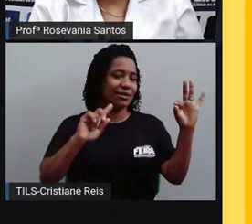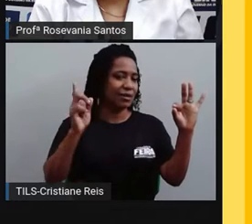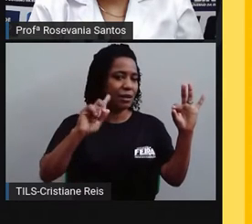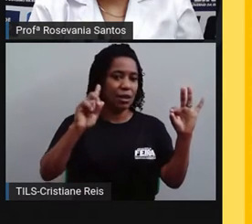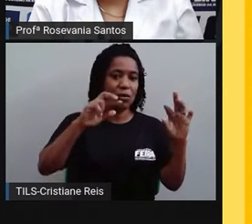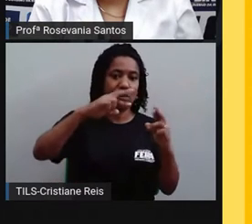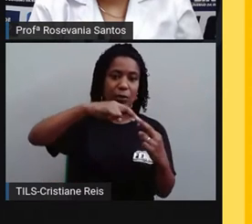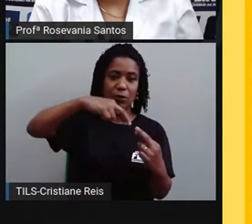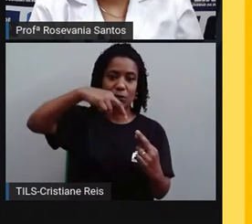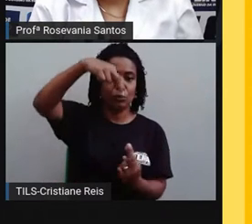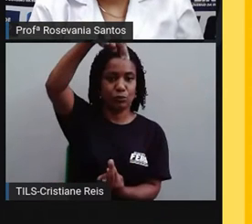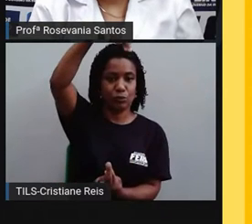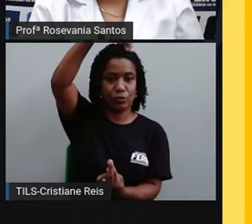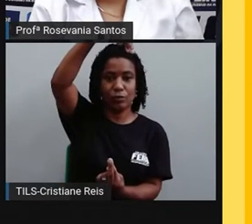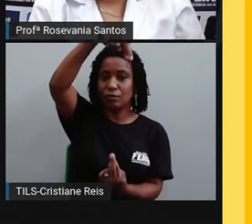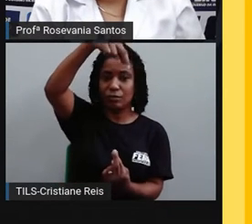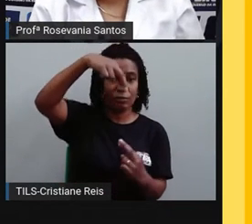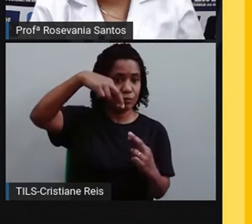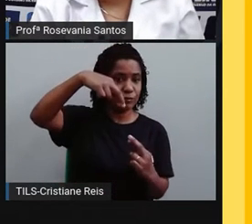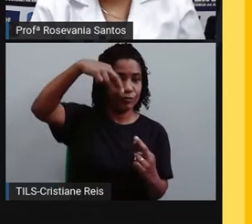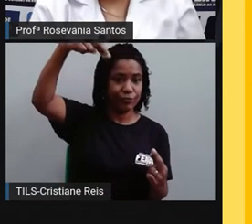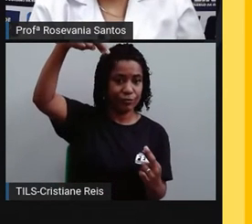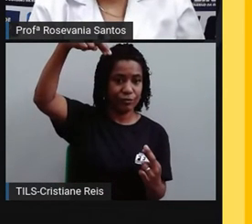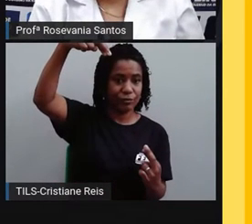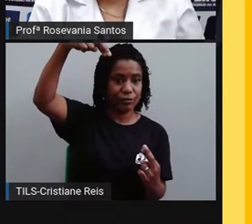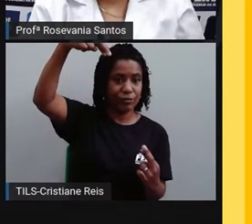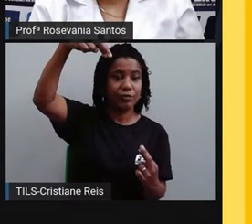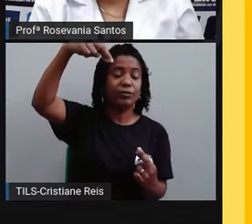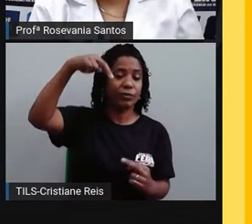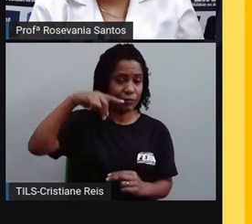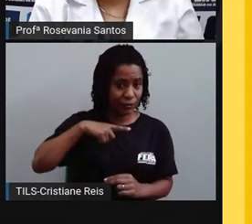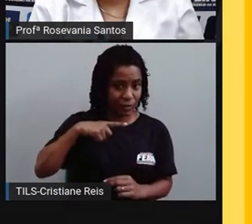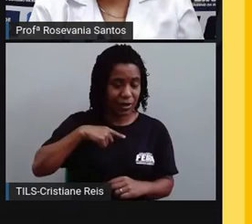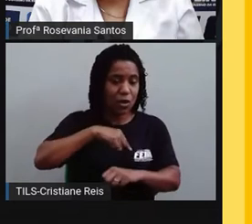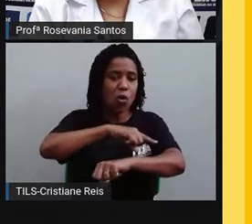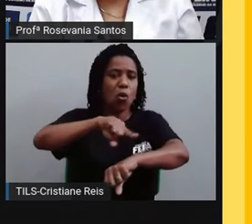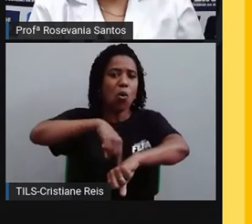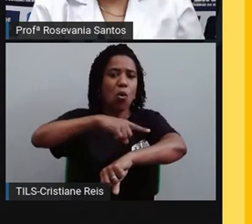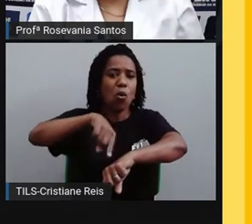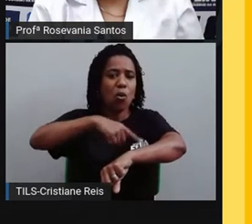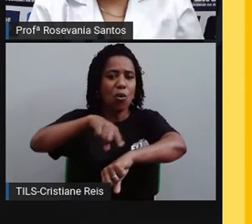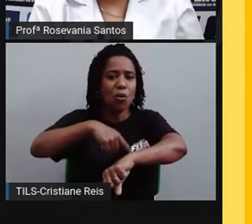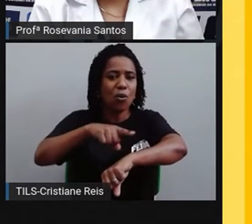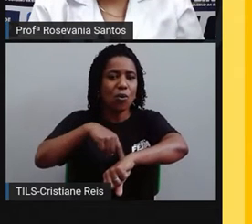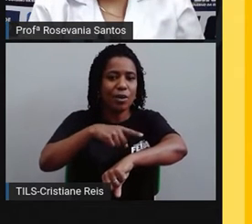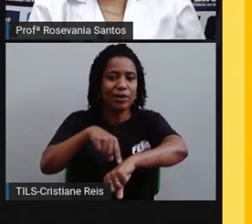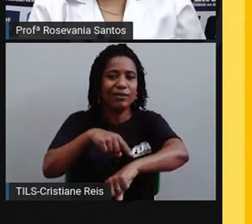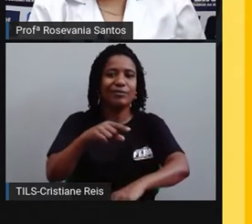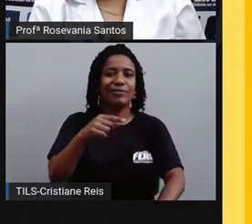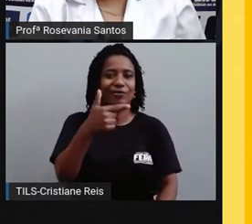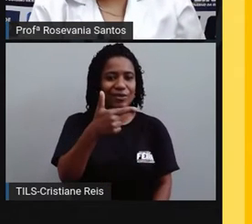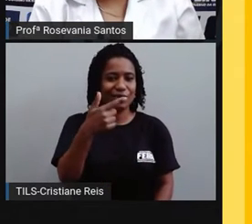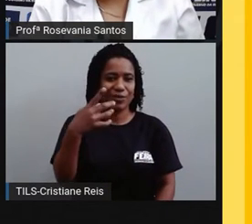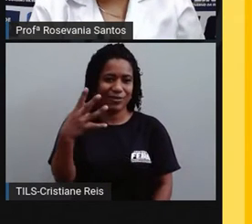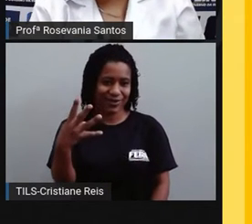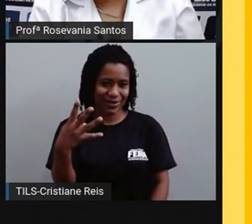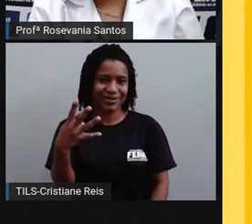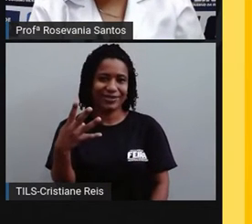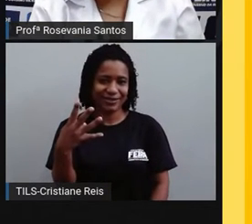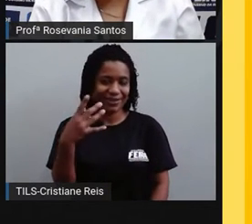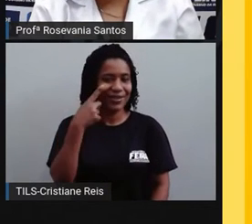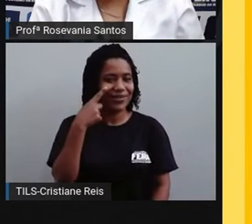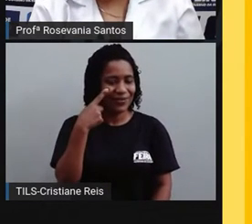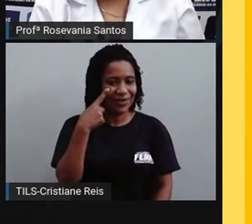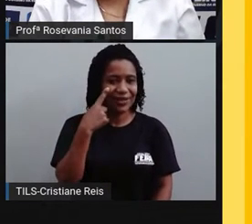movimento tem uma duração aproximada de 24 horas. Só que, para a gente fechar, ele ocorre do